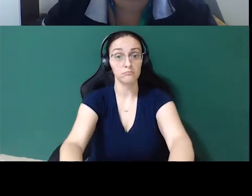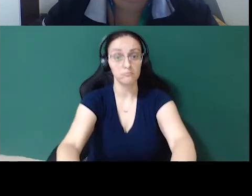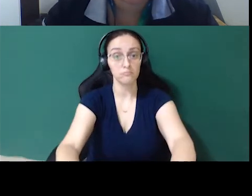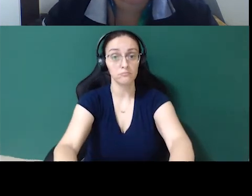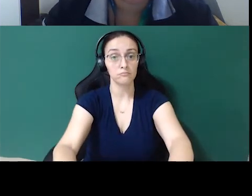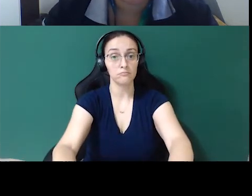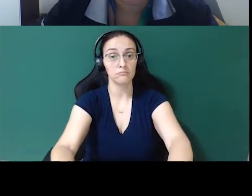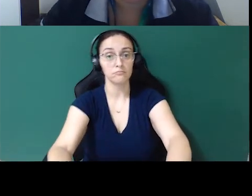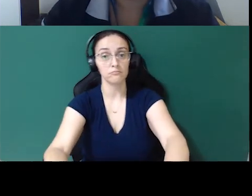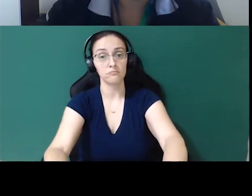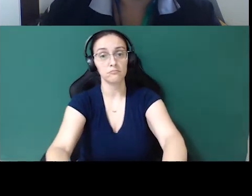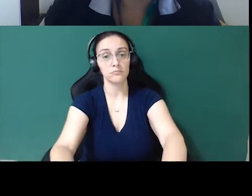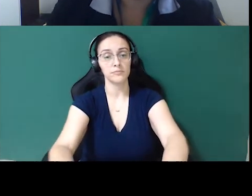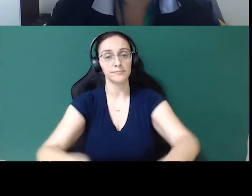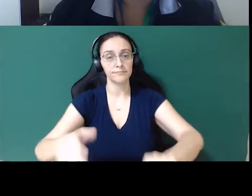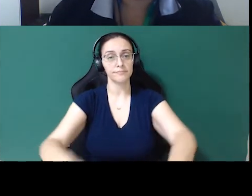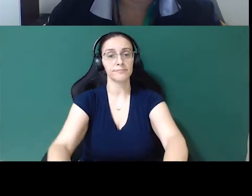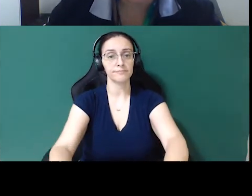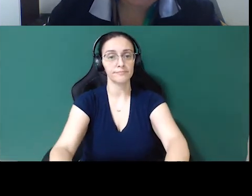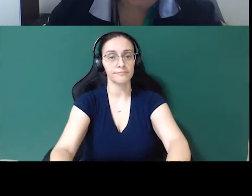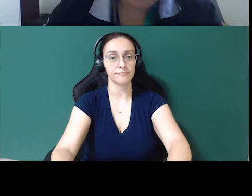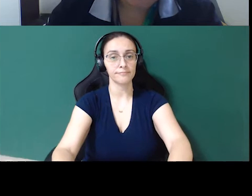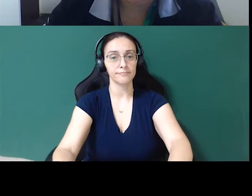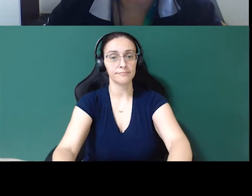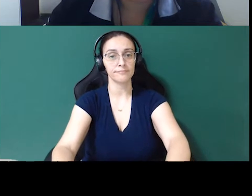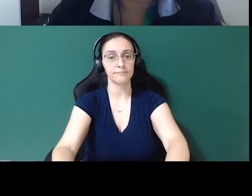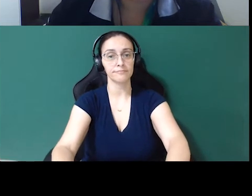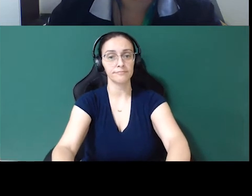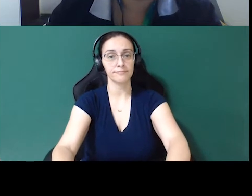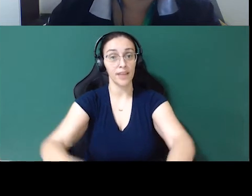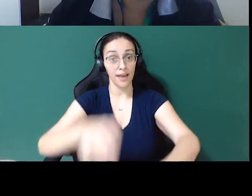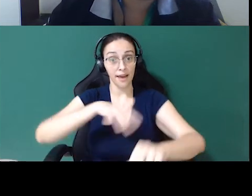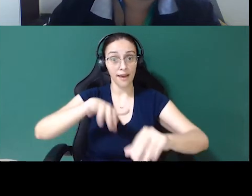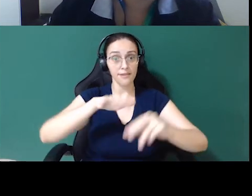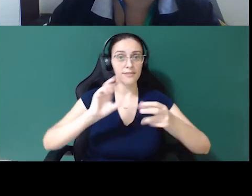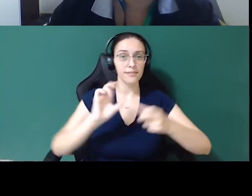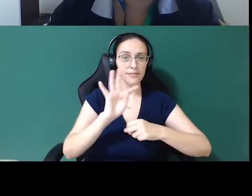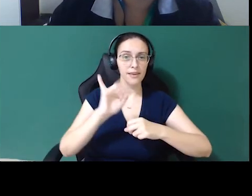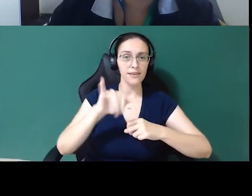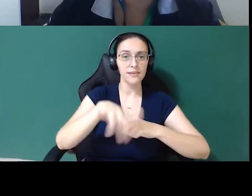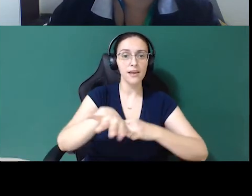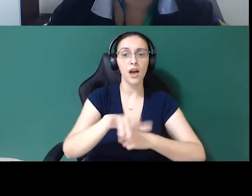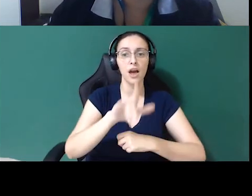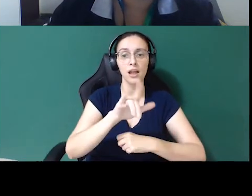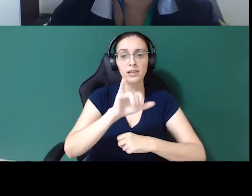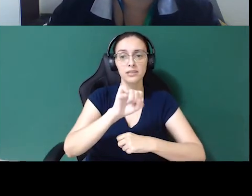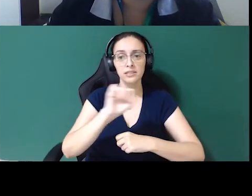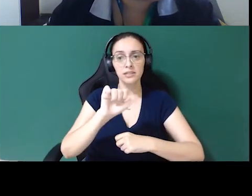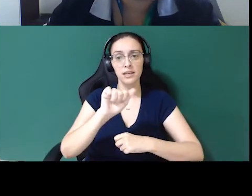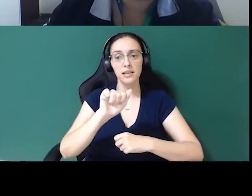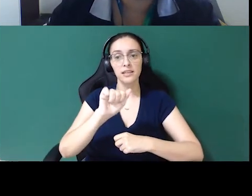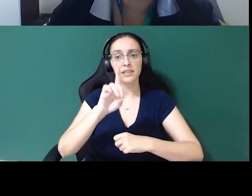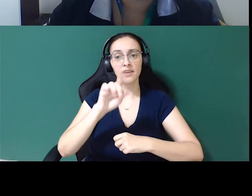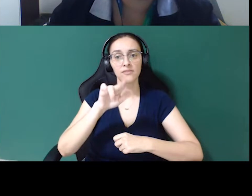das mulheres na TI. Então, hoje eu trouxe aqui um link aqui que chama listadasminas.mina